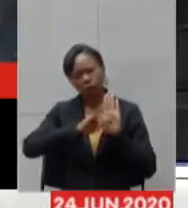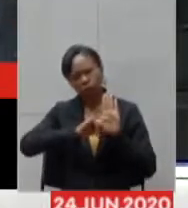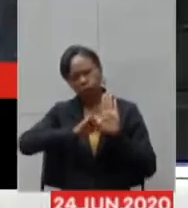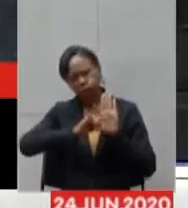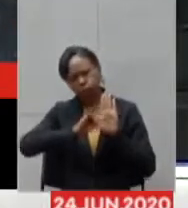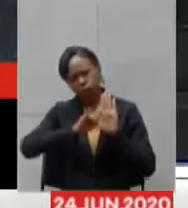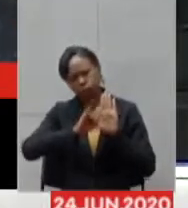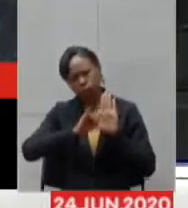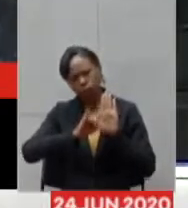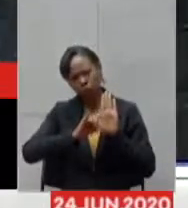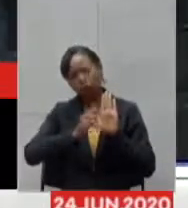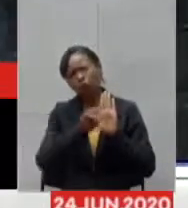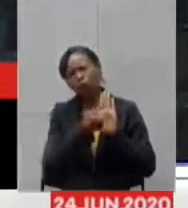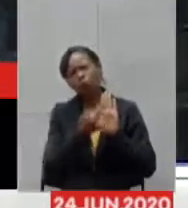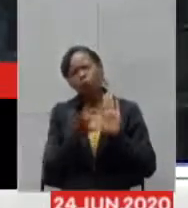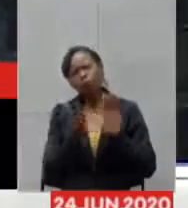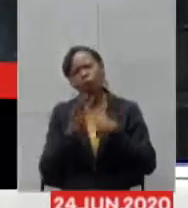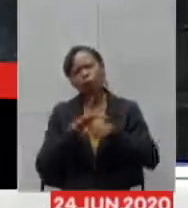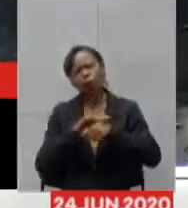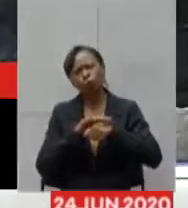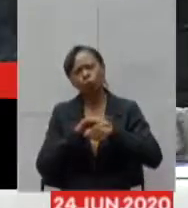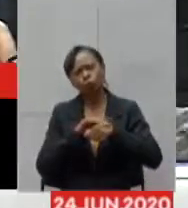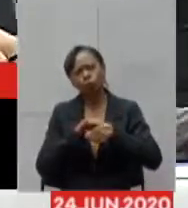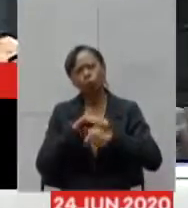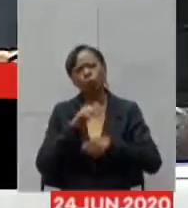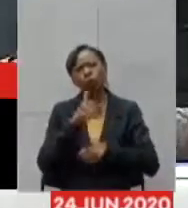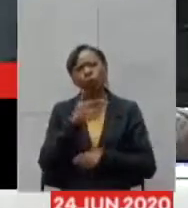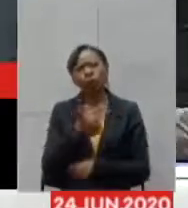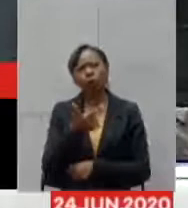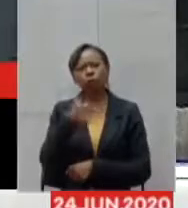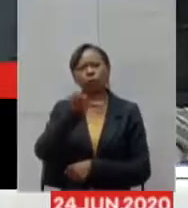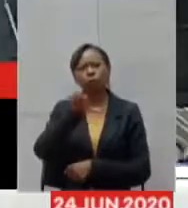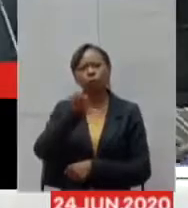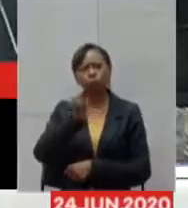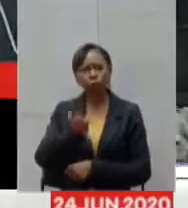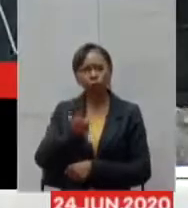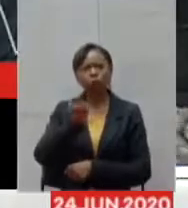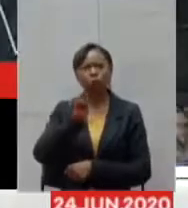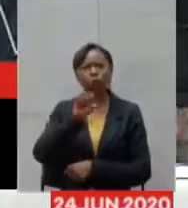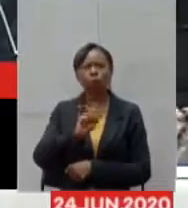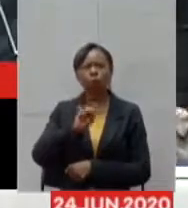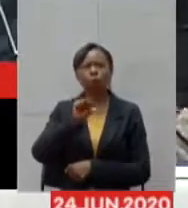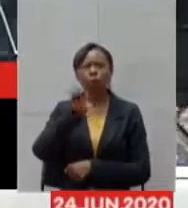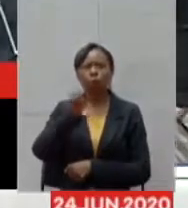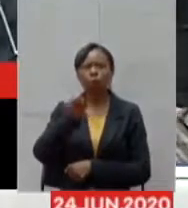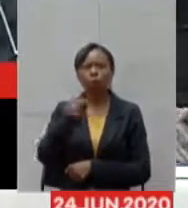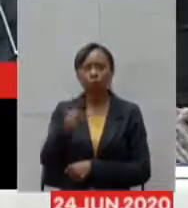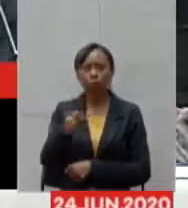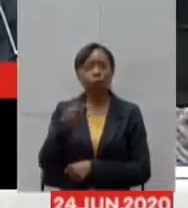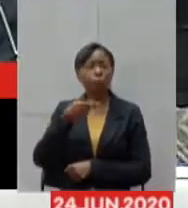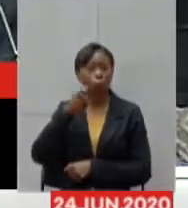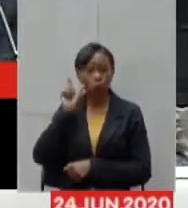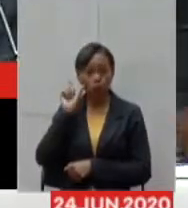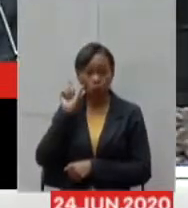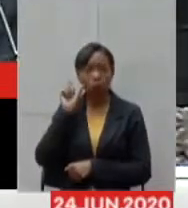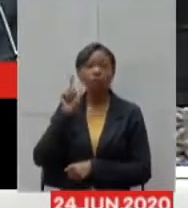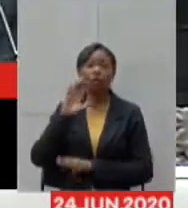.897 casos confirmados, 720